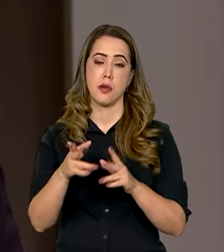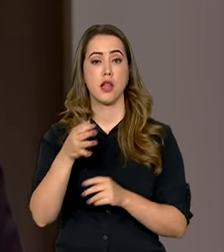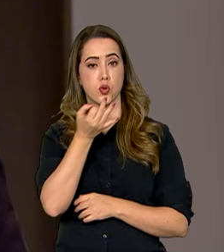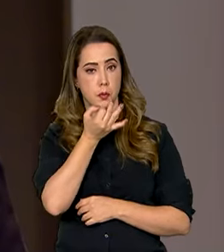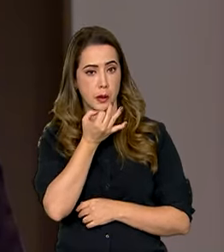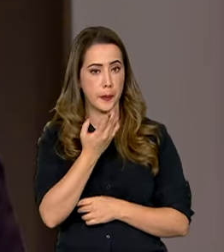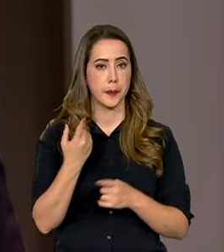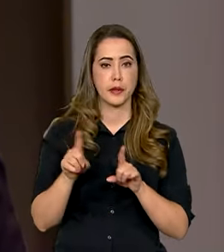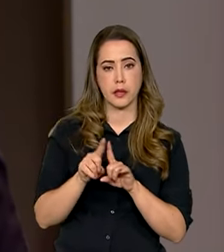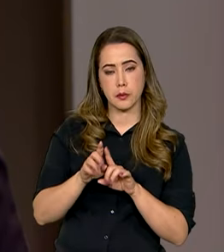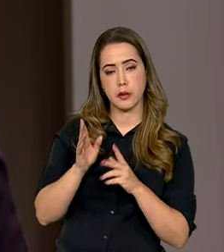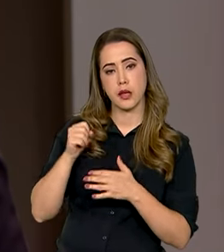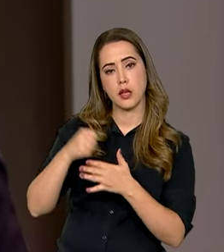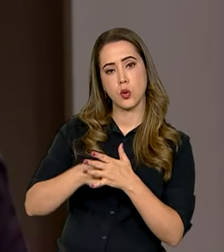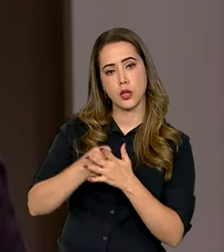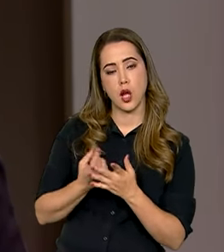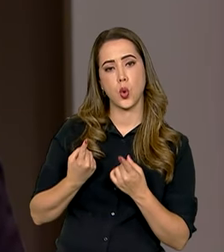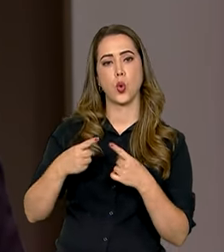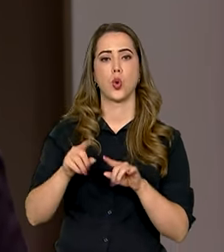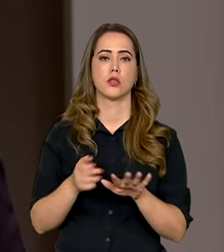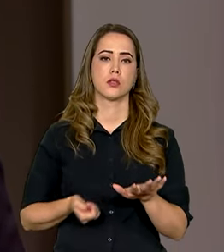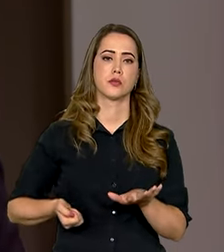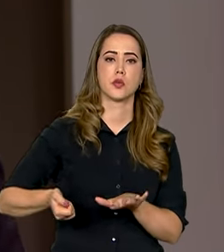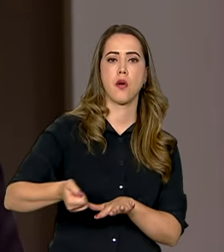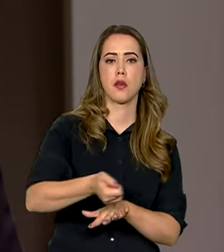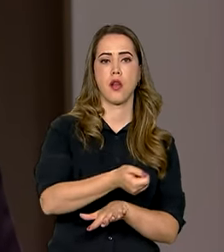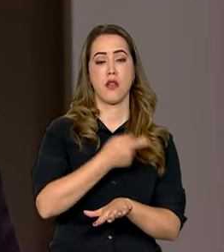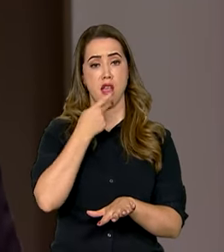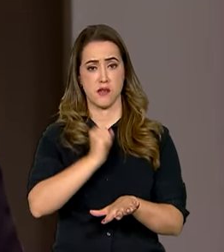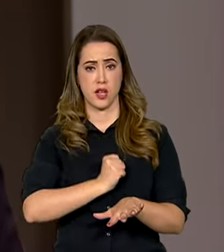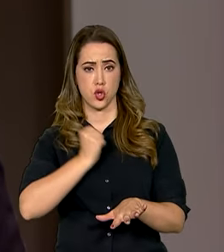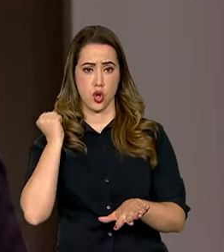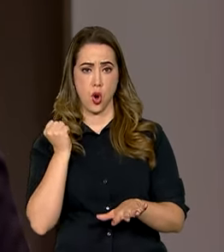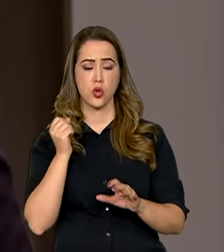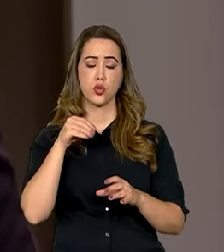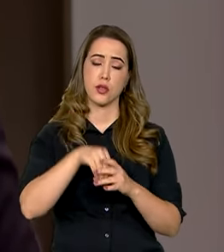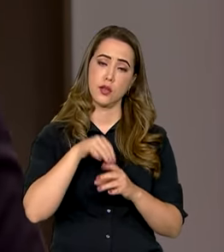de expressão e o enfrentamento à desinformação e aos discursos de ódio no ambiente digital.